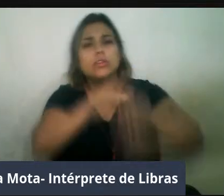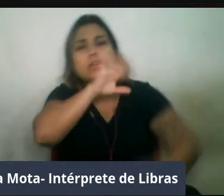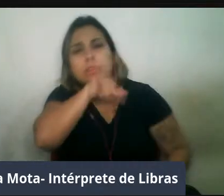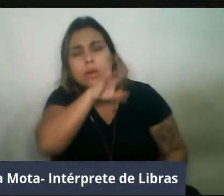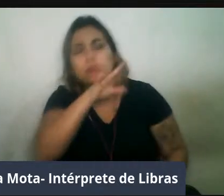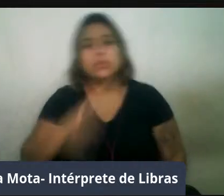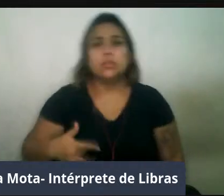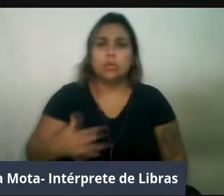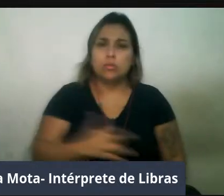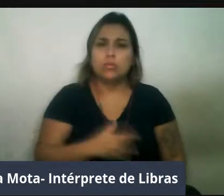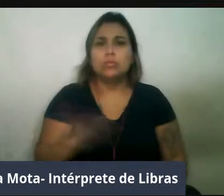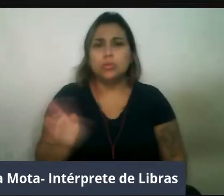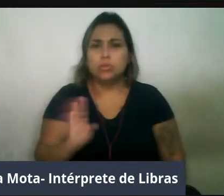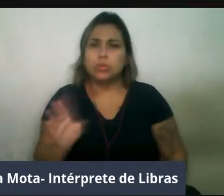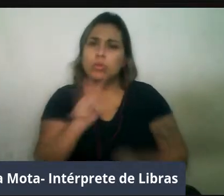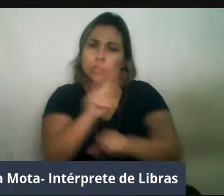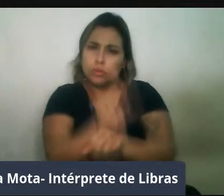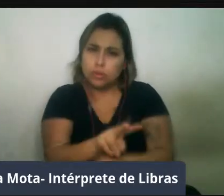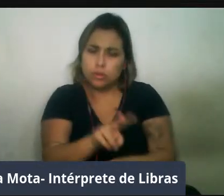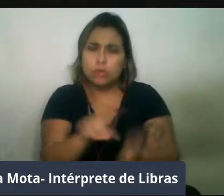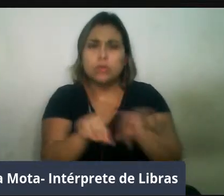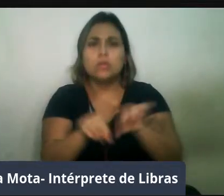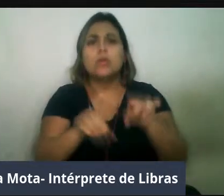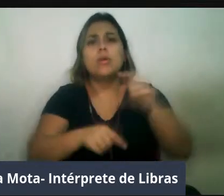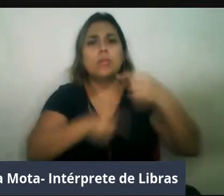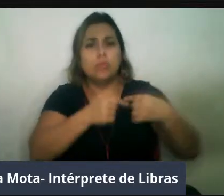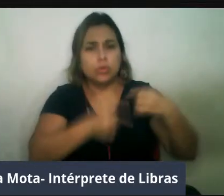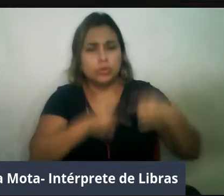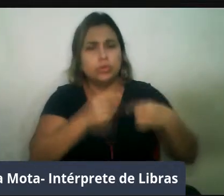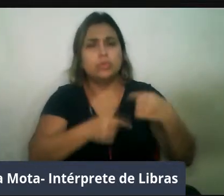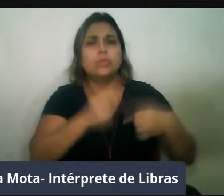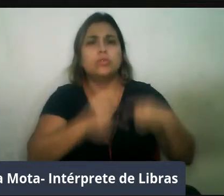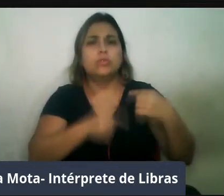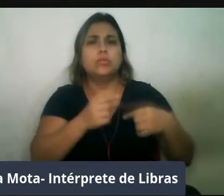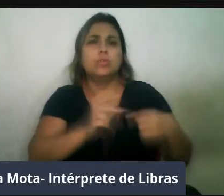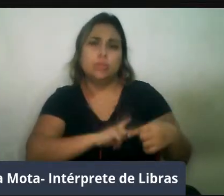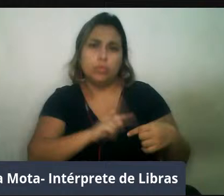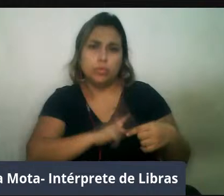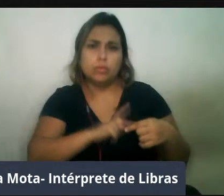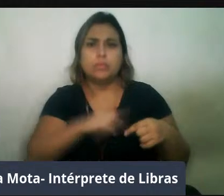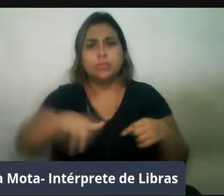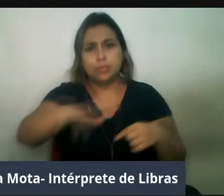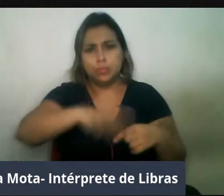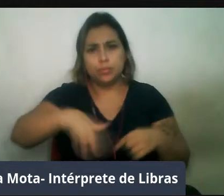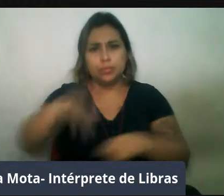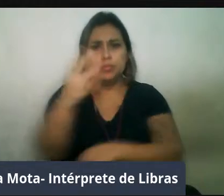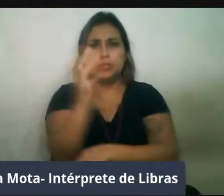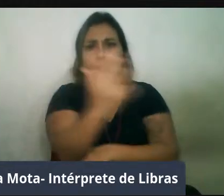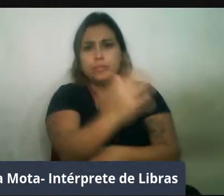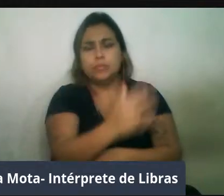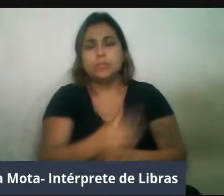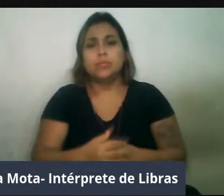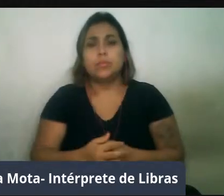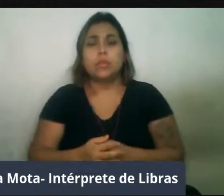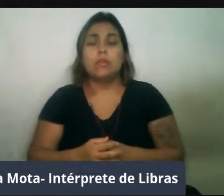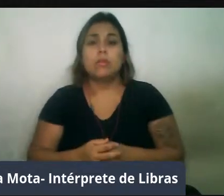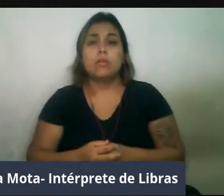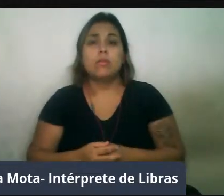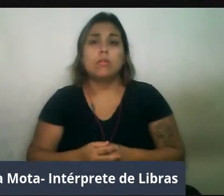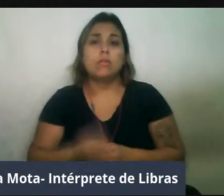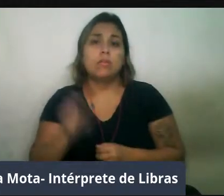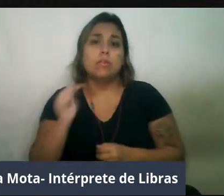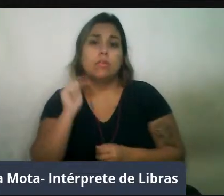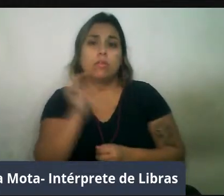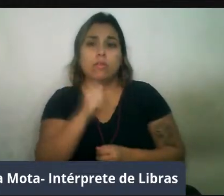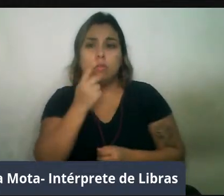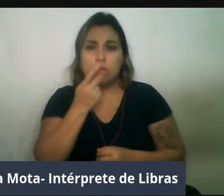Conservação e Políticas Públicas de Meio Ambiente. A professora, ela palestrará hoje, né, com a palestra de